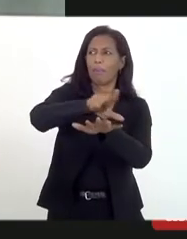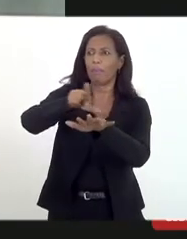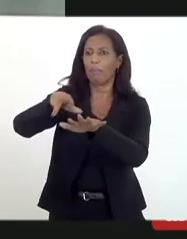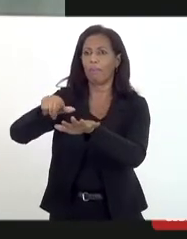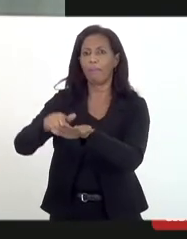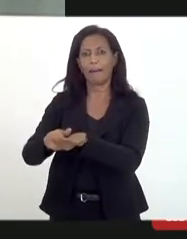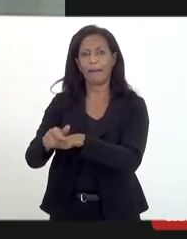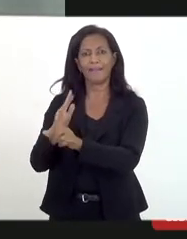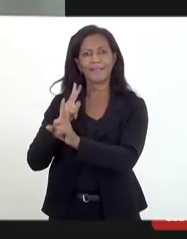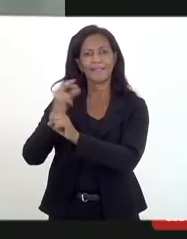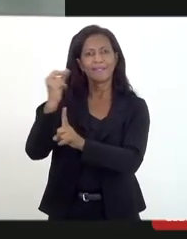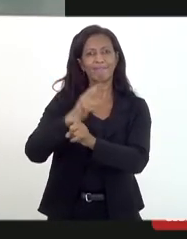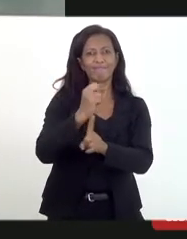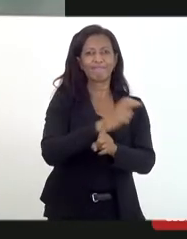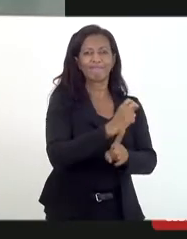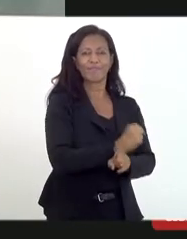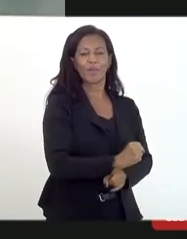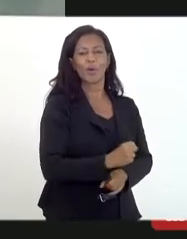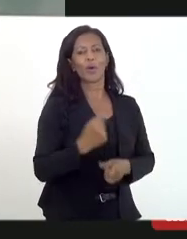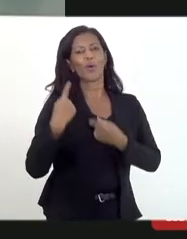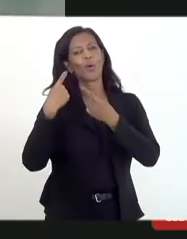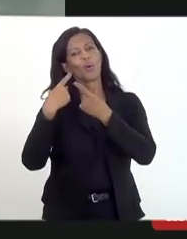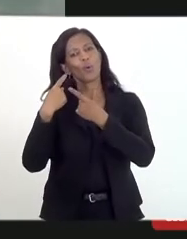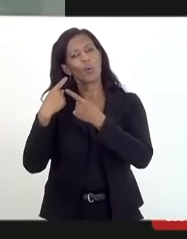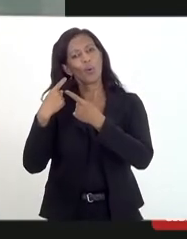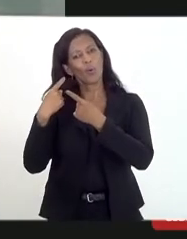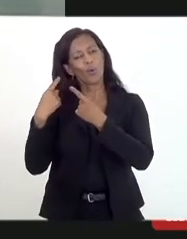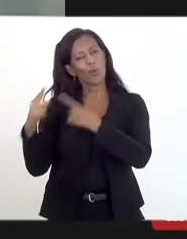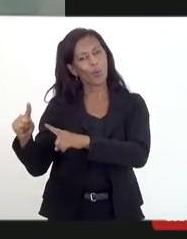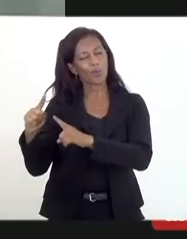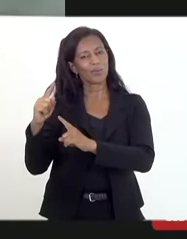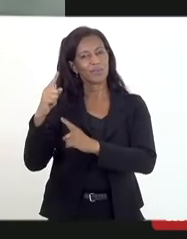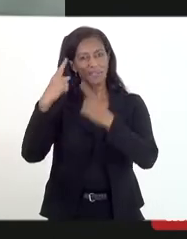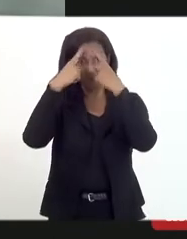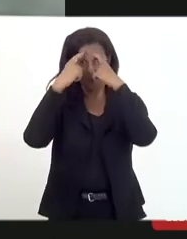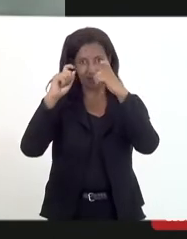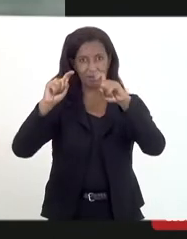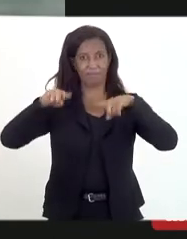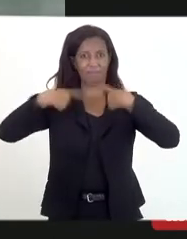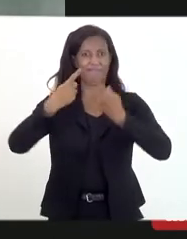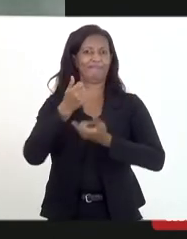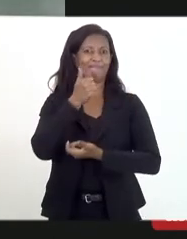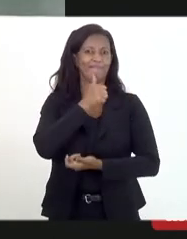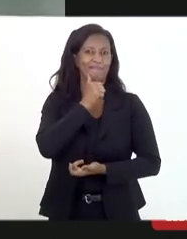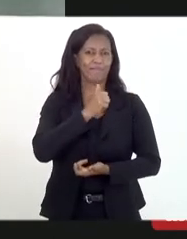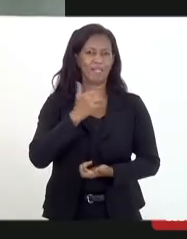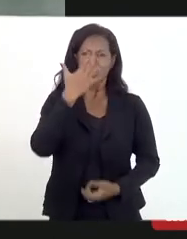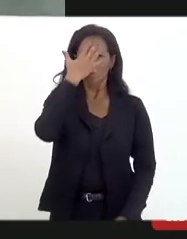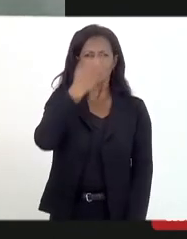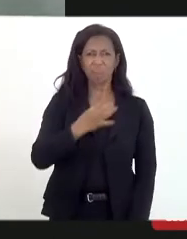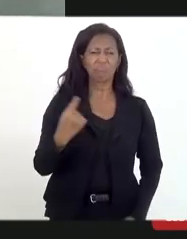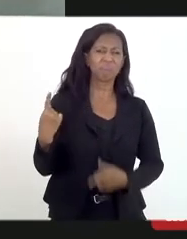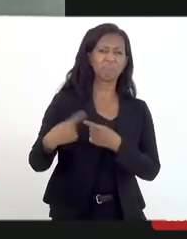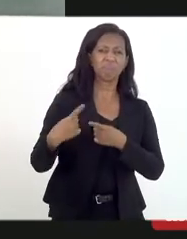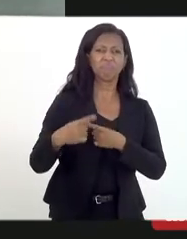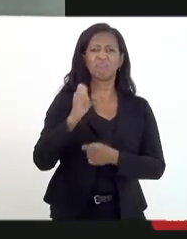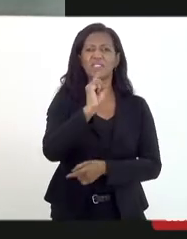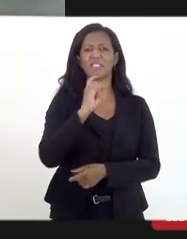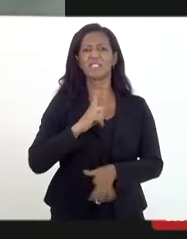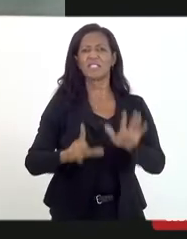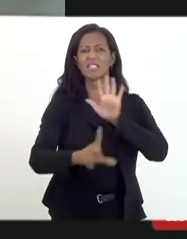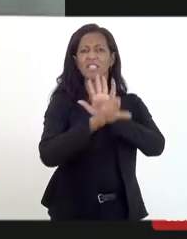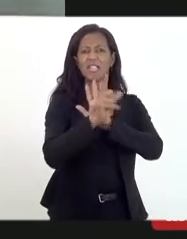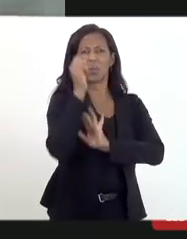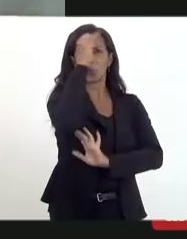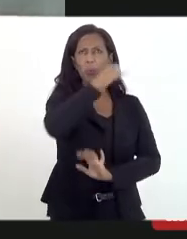vários ganhos quanto ao combate da violência contra a mulher. E eu não entendo o porquê, porque se você já tem uma lei mais